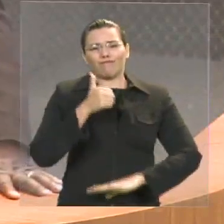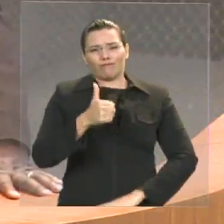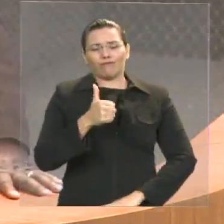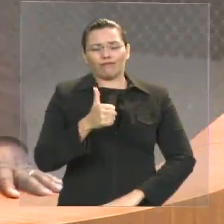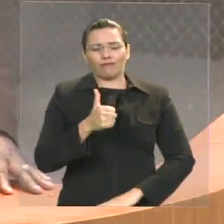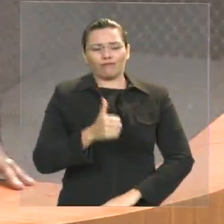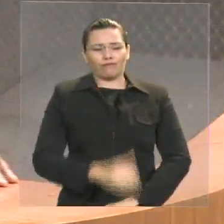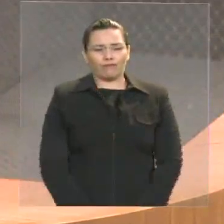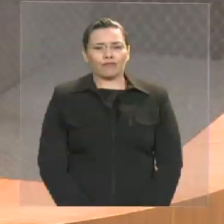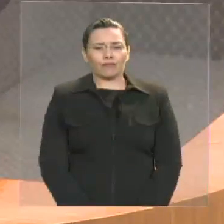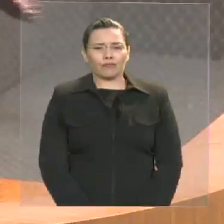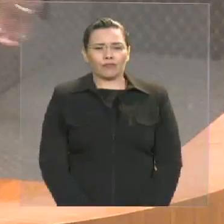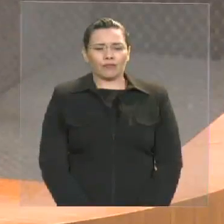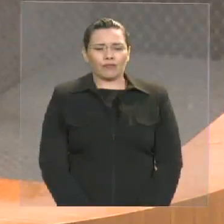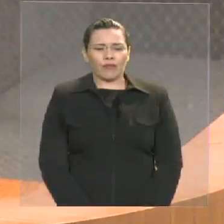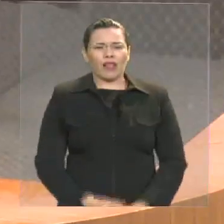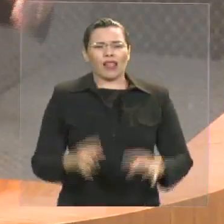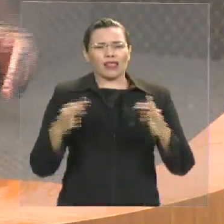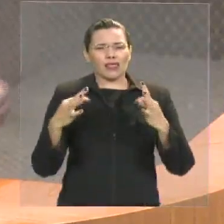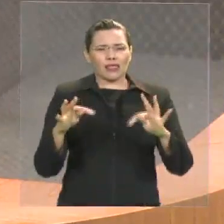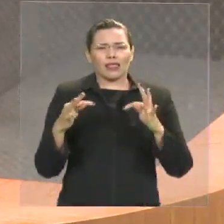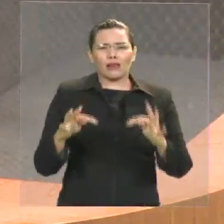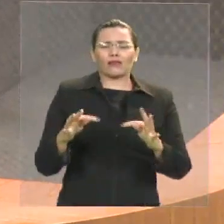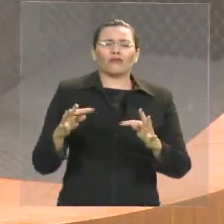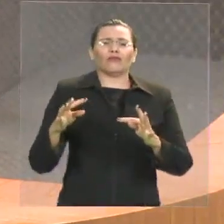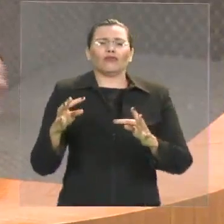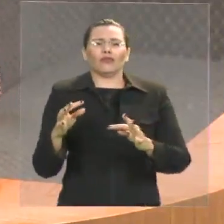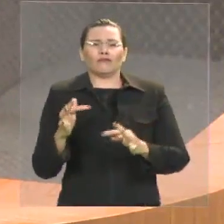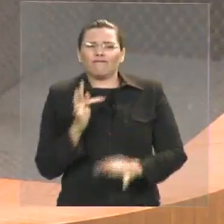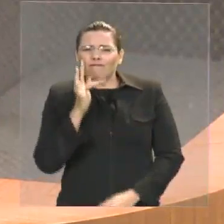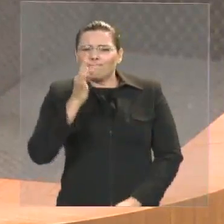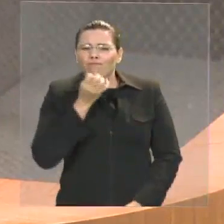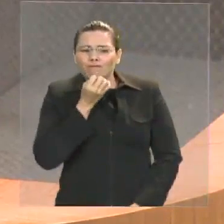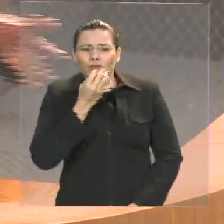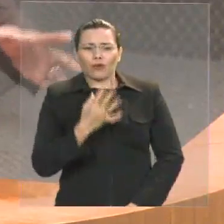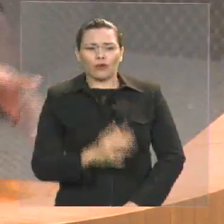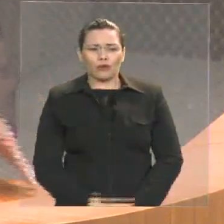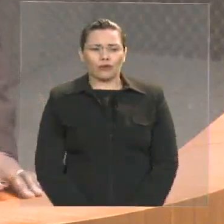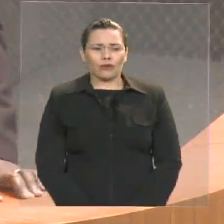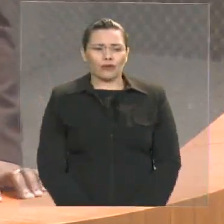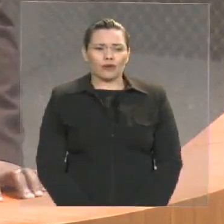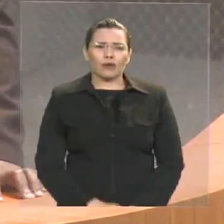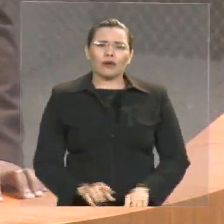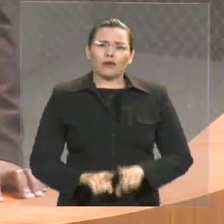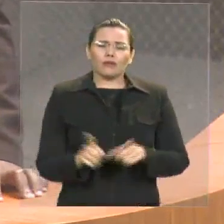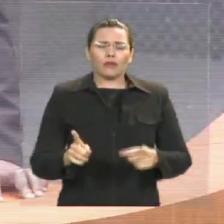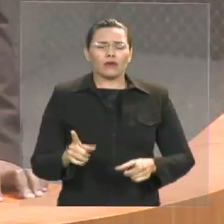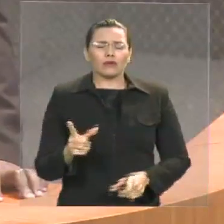Infelizmente, ainda temos alguns atos políticos que nos envergonham,